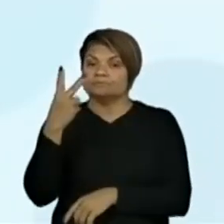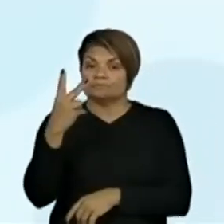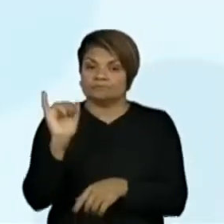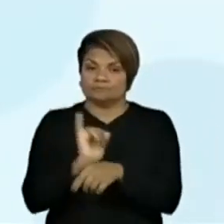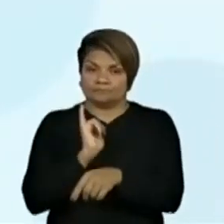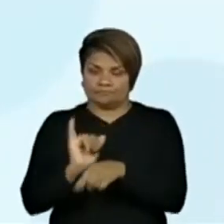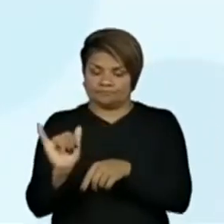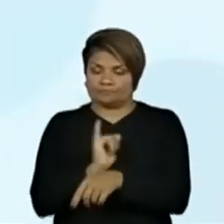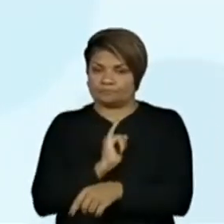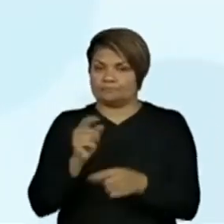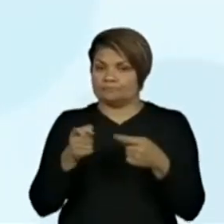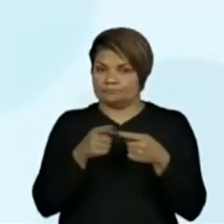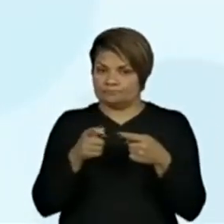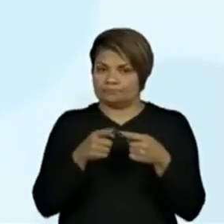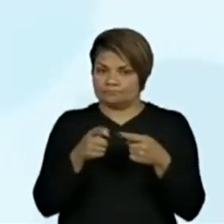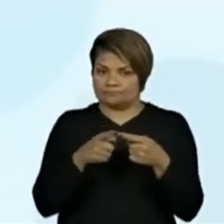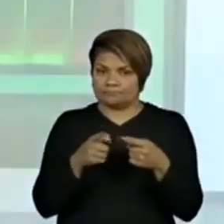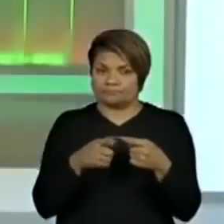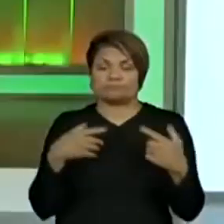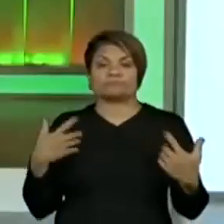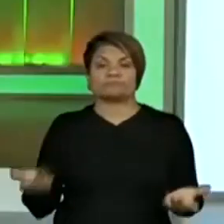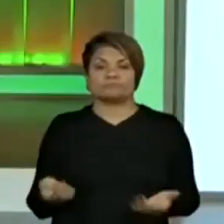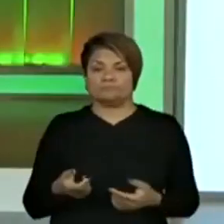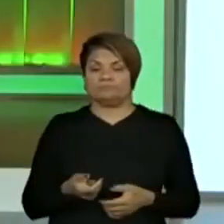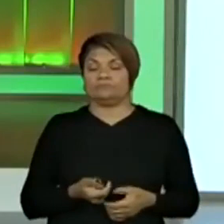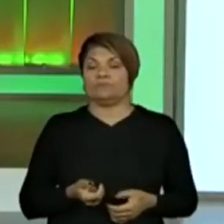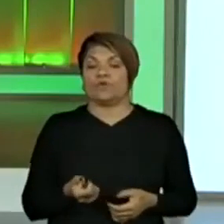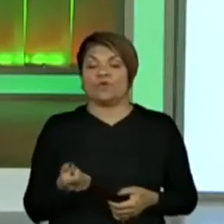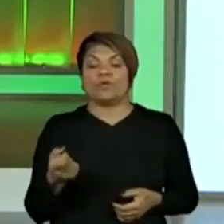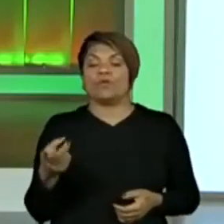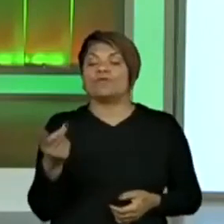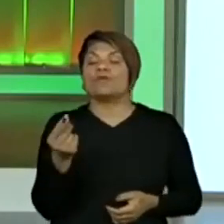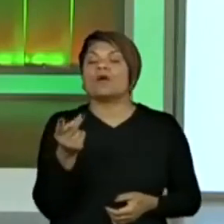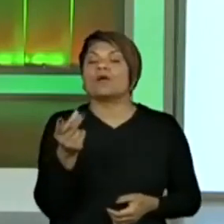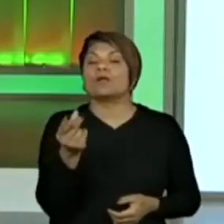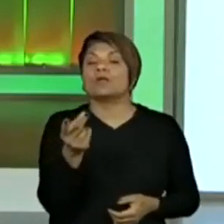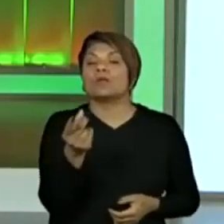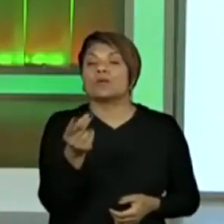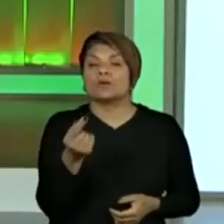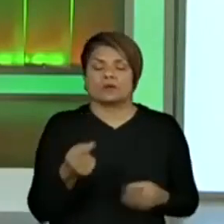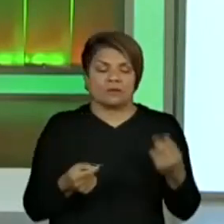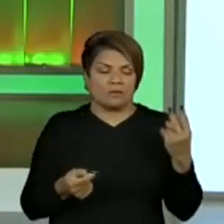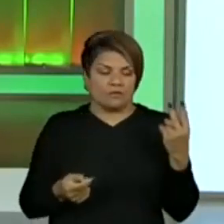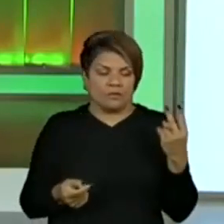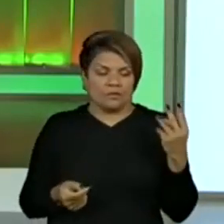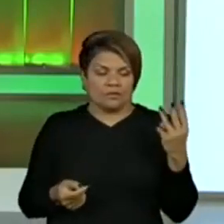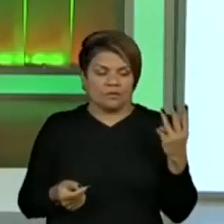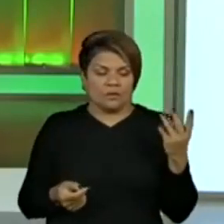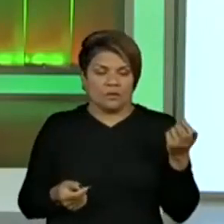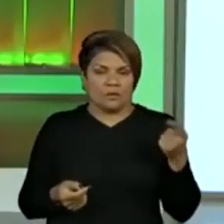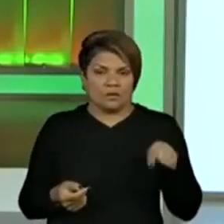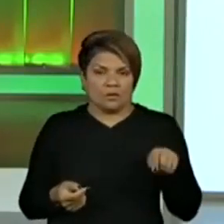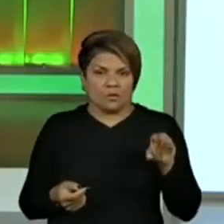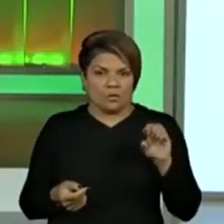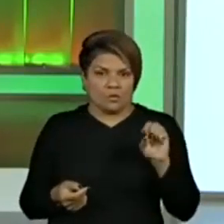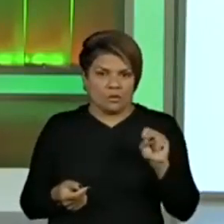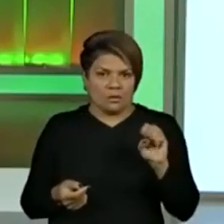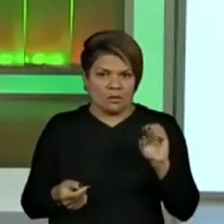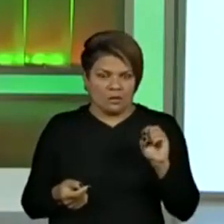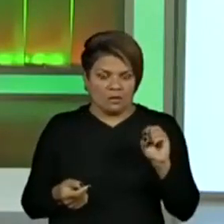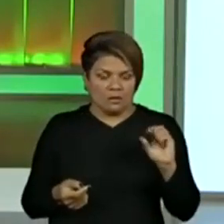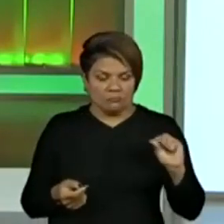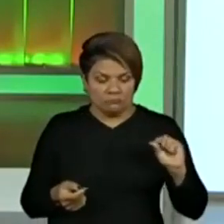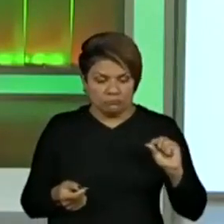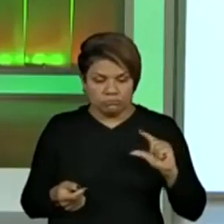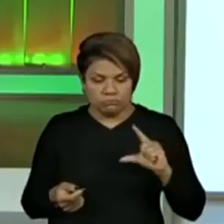qual é o valor que a partir de 23 e 80 completa 30. Então, partindo de